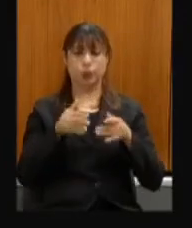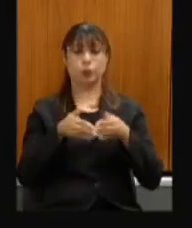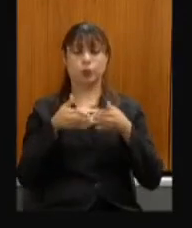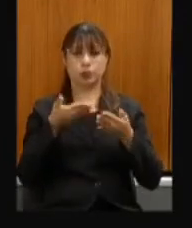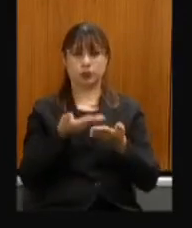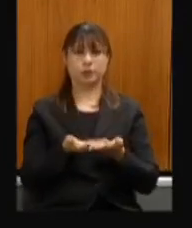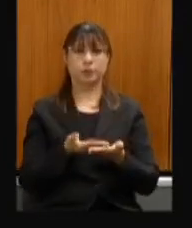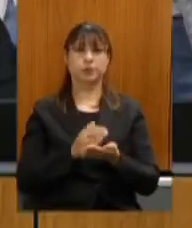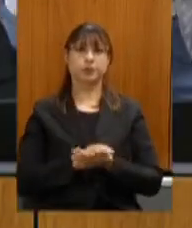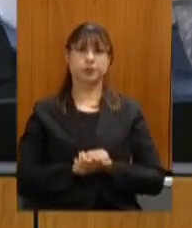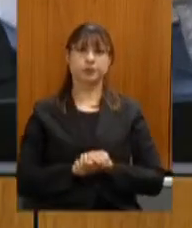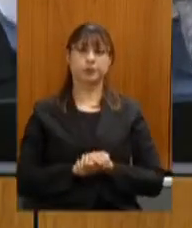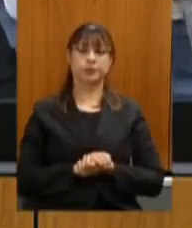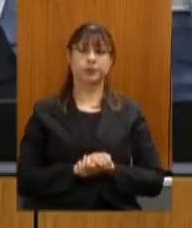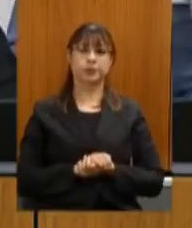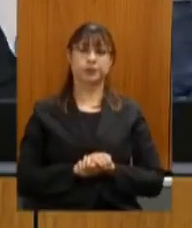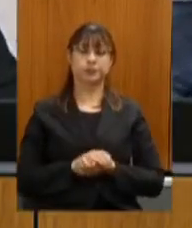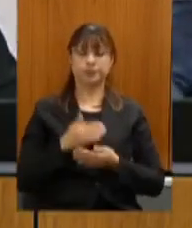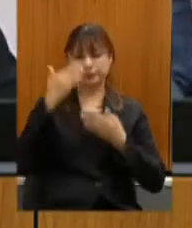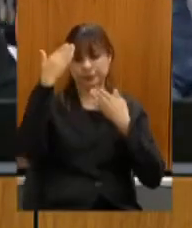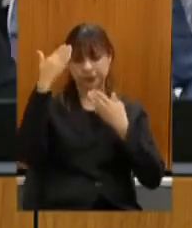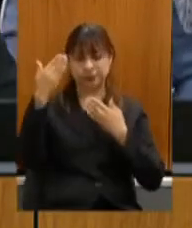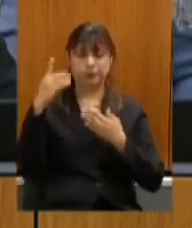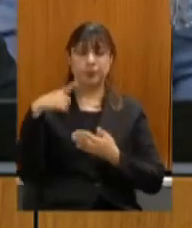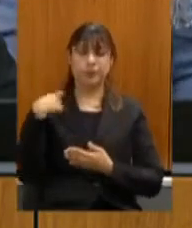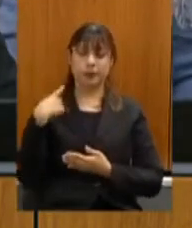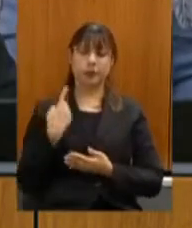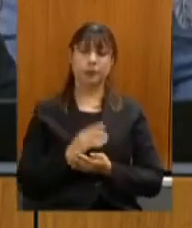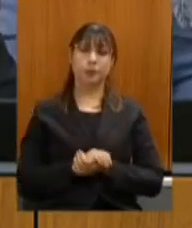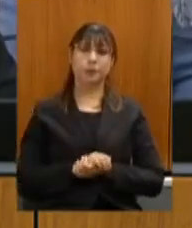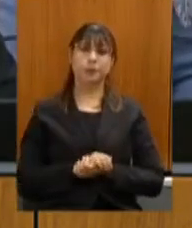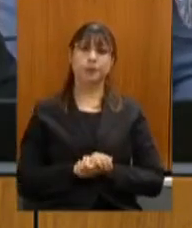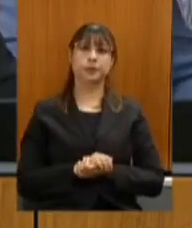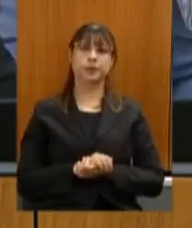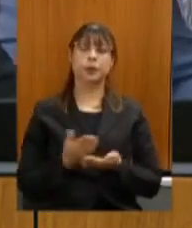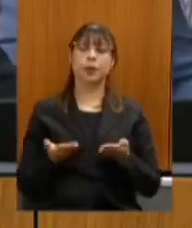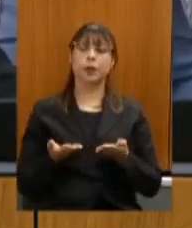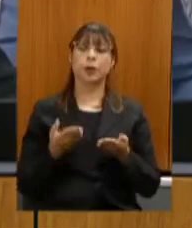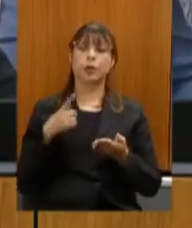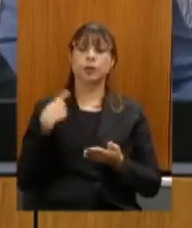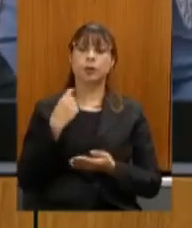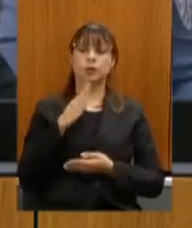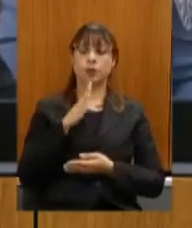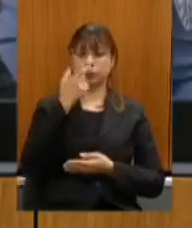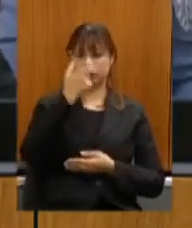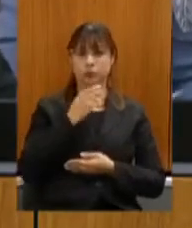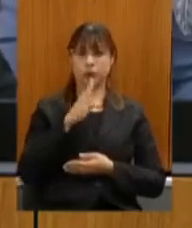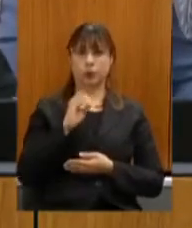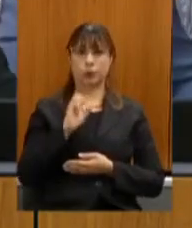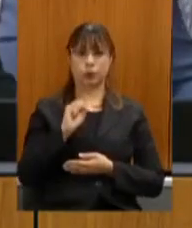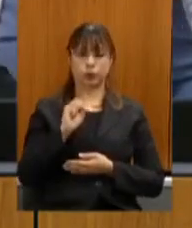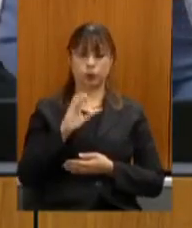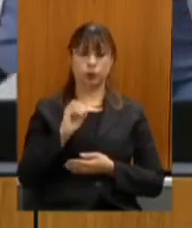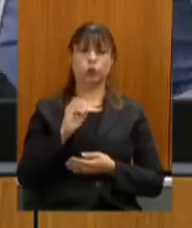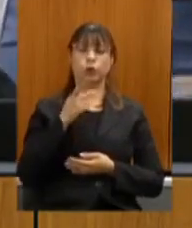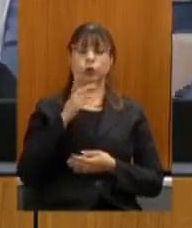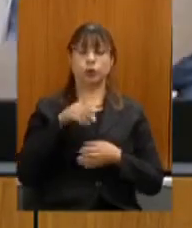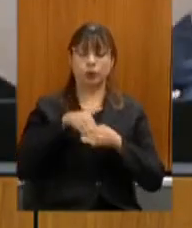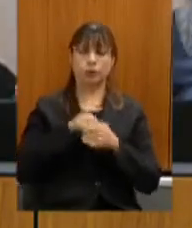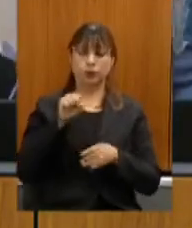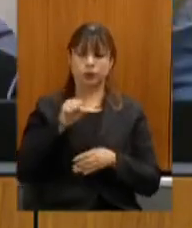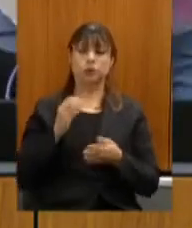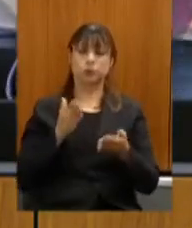requerimentos muito obrigado ao deputado mauro tramonte deputado bosco também vota sim então portanto fica